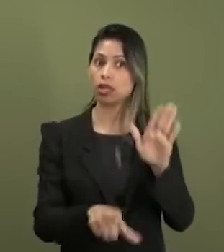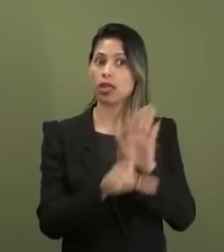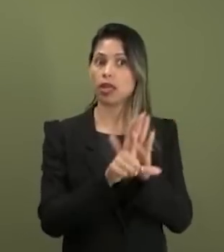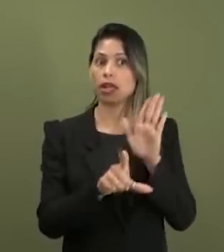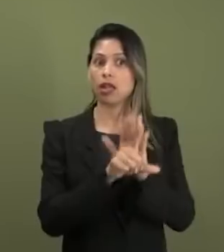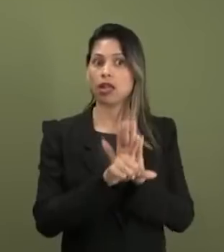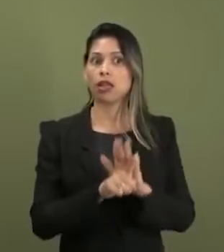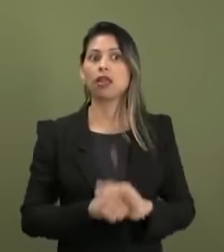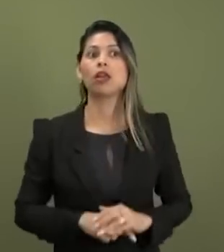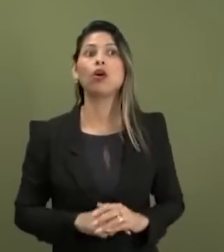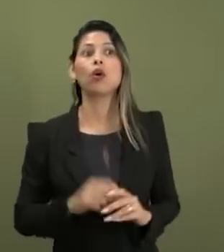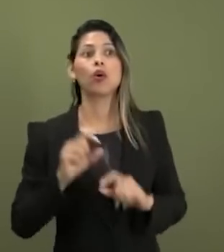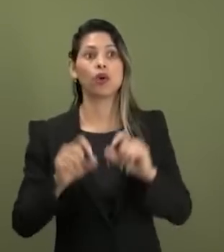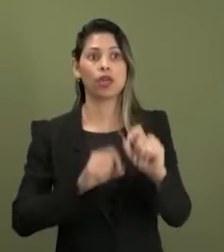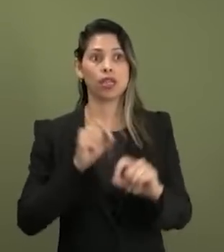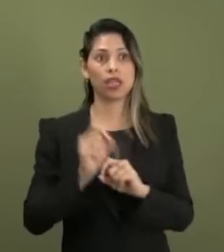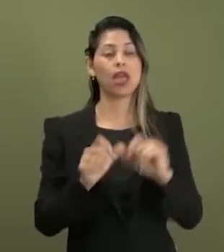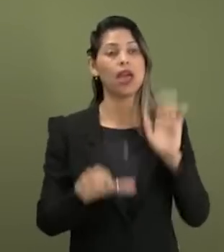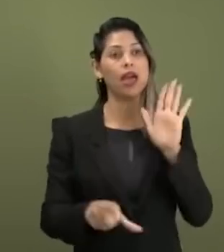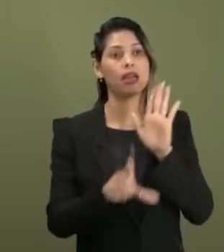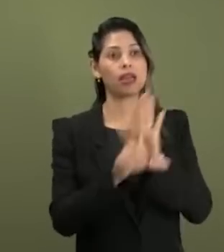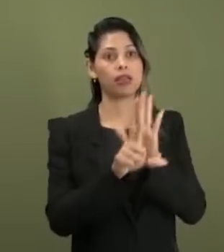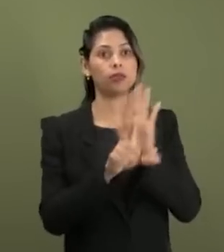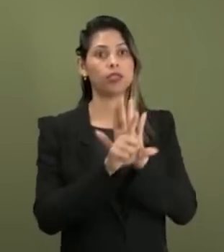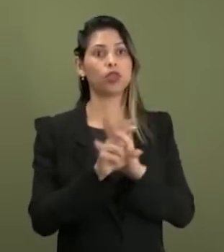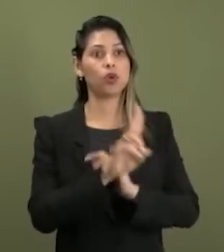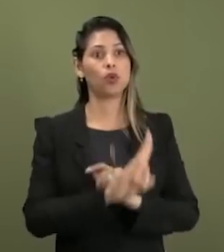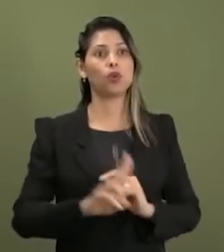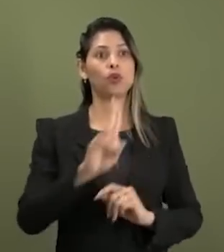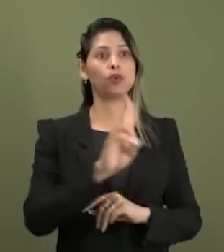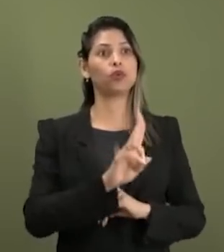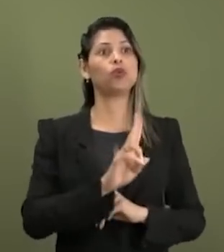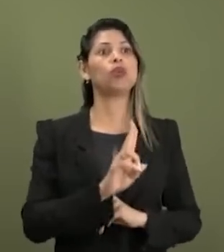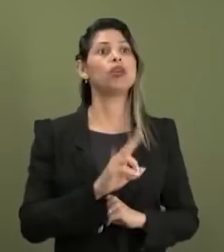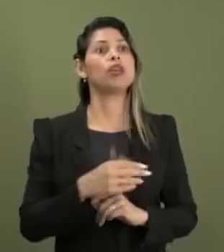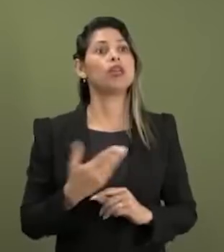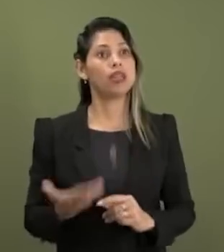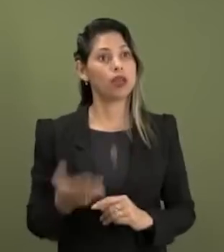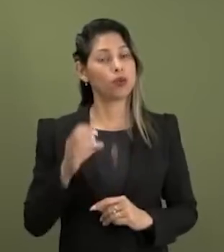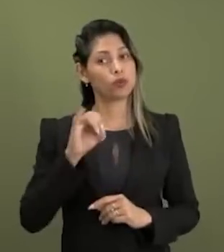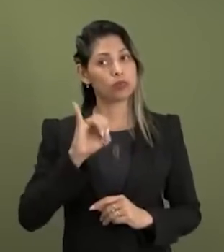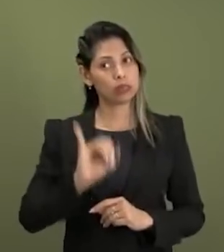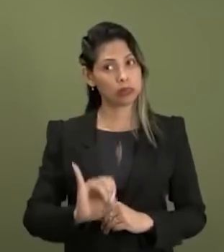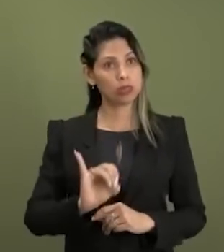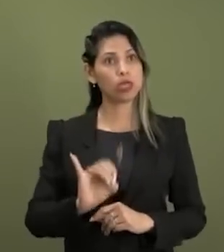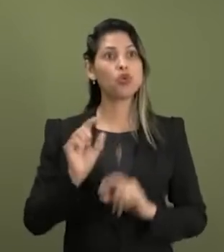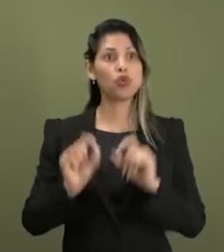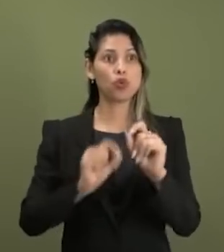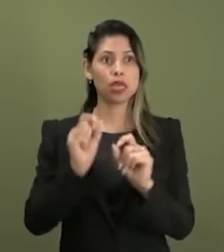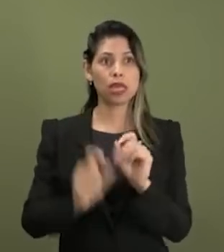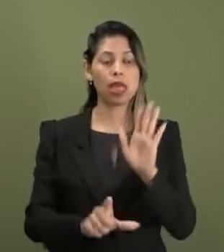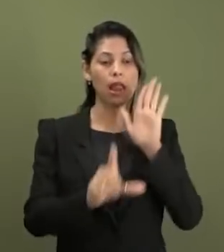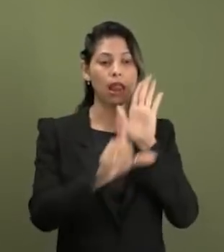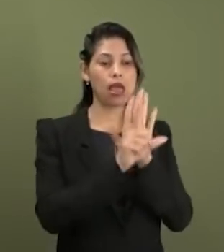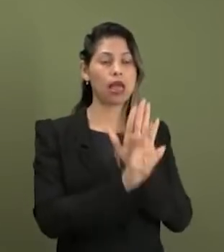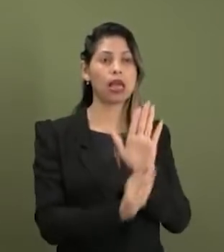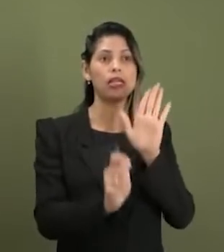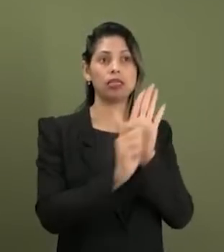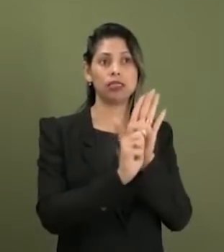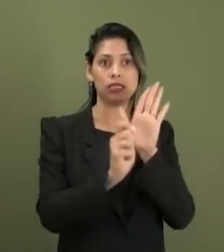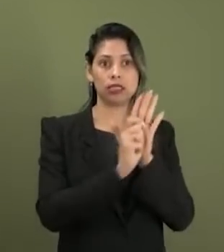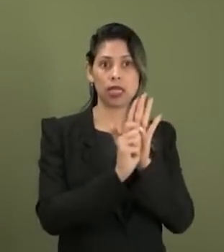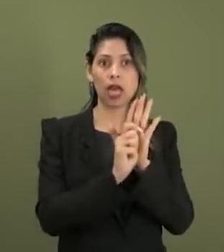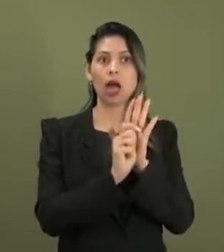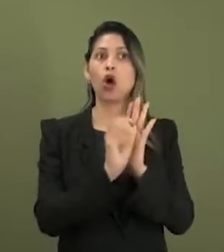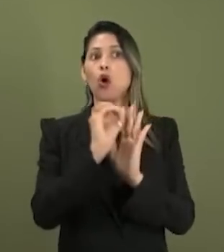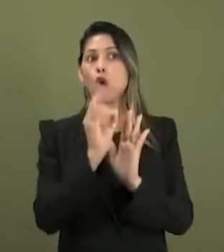a criminalização do porte para uso de drogas. Se pretender legalizar ou descriminalizar,